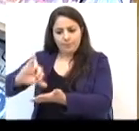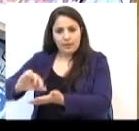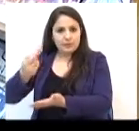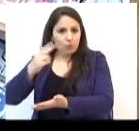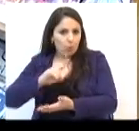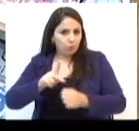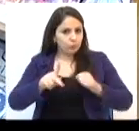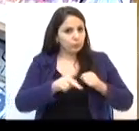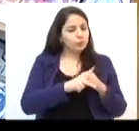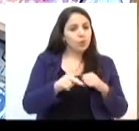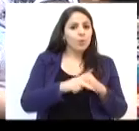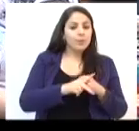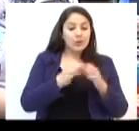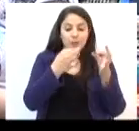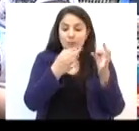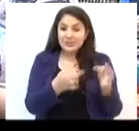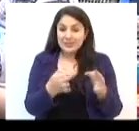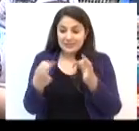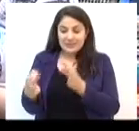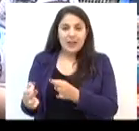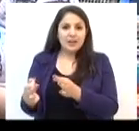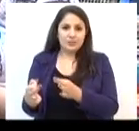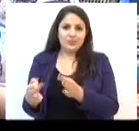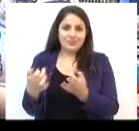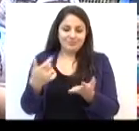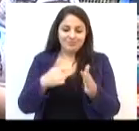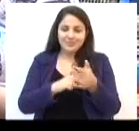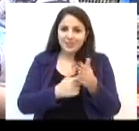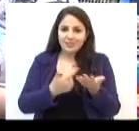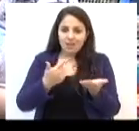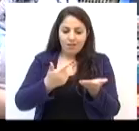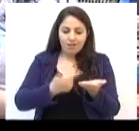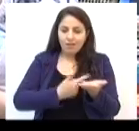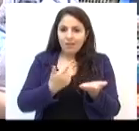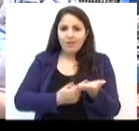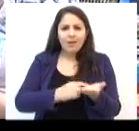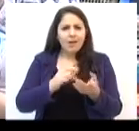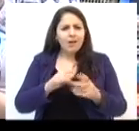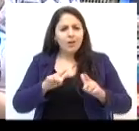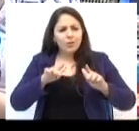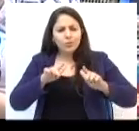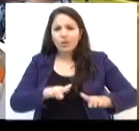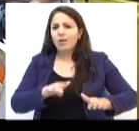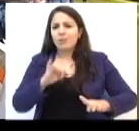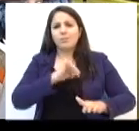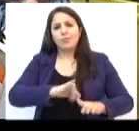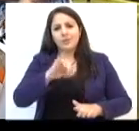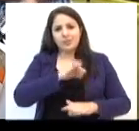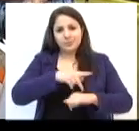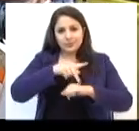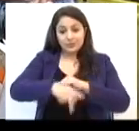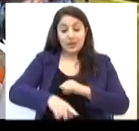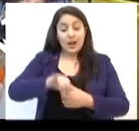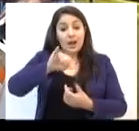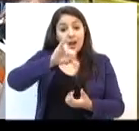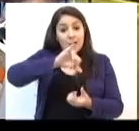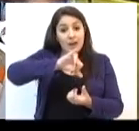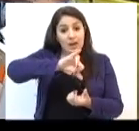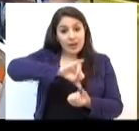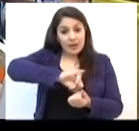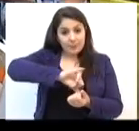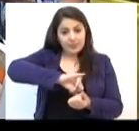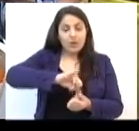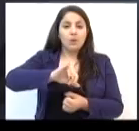praça ou no shopping, o certo é que a feira é local cativo dos passofundenses. Na capital nacional